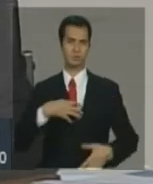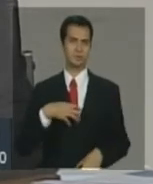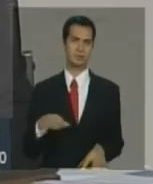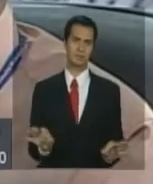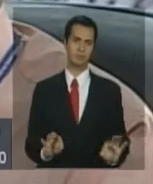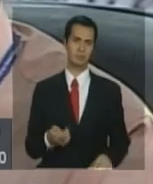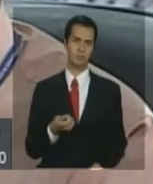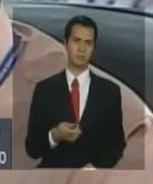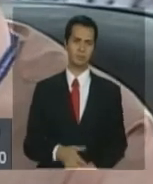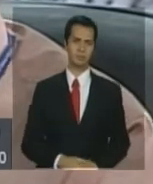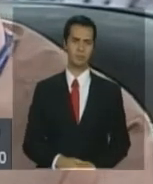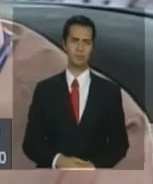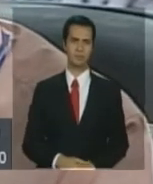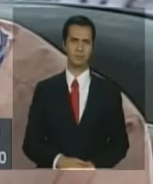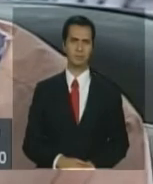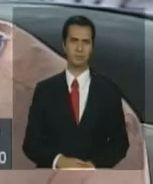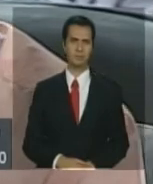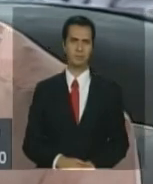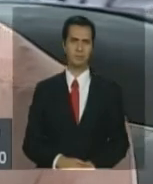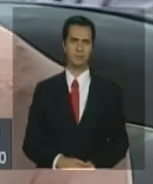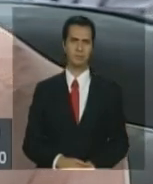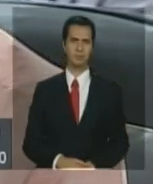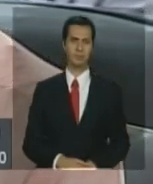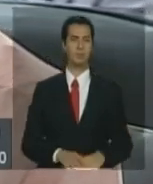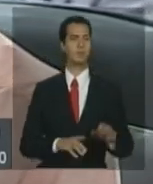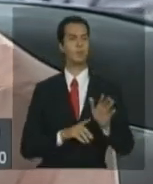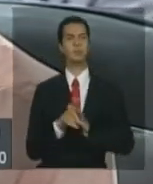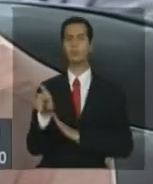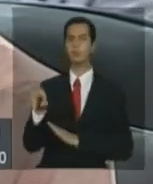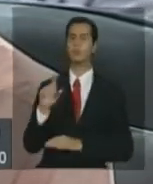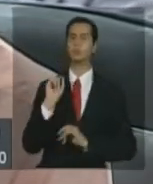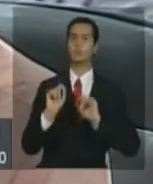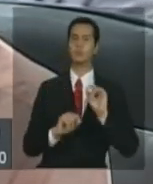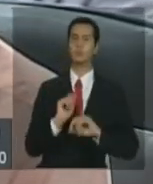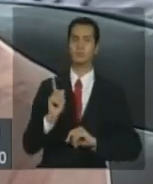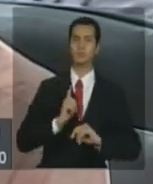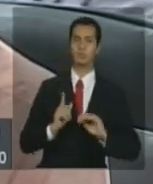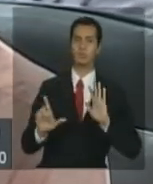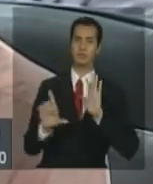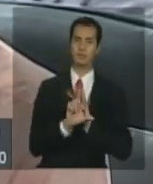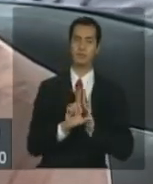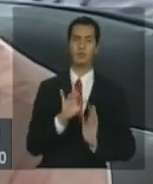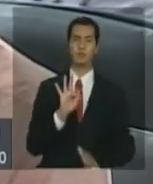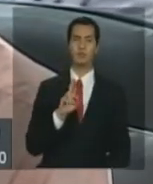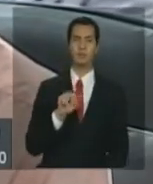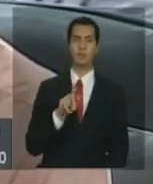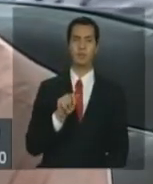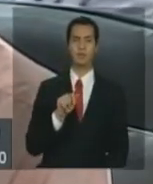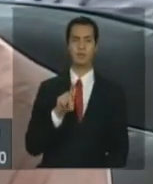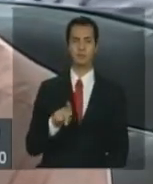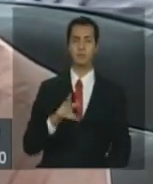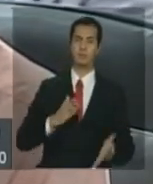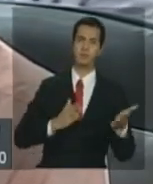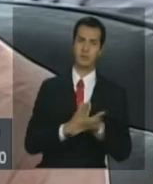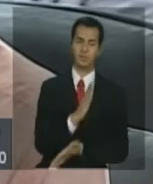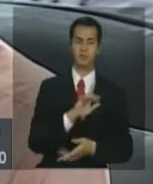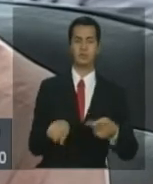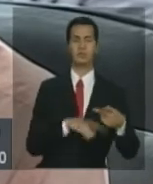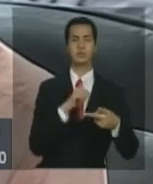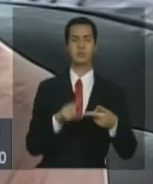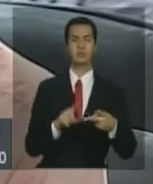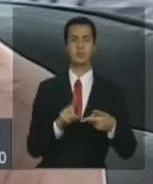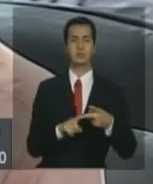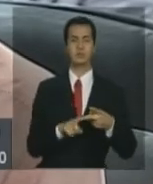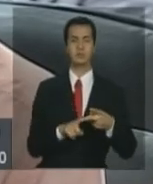Secretário, só o seguinte, mas para aprovar tanto o FUNPRESP quanto a Lei Geral da Copa, o governo se comprometeu a liberar 2,5 milhões de